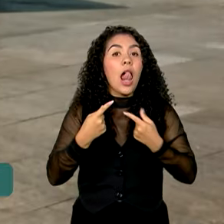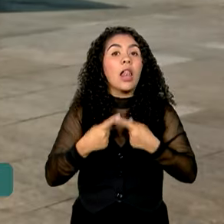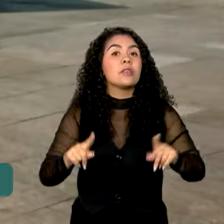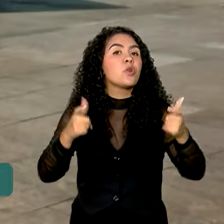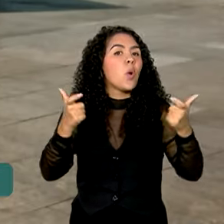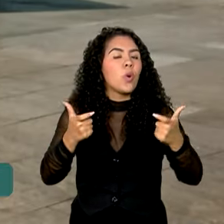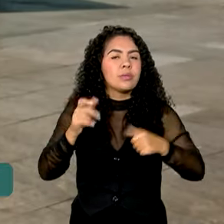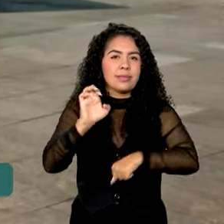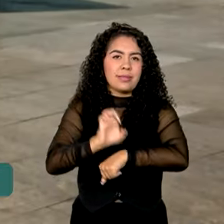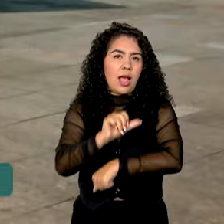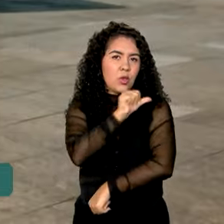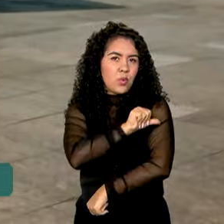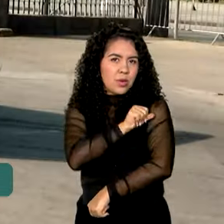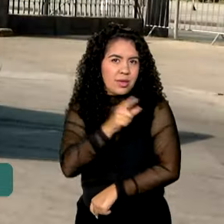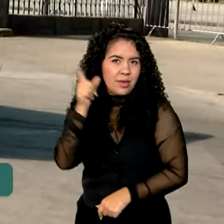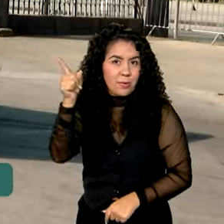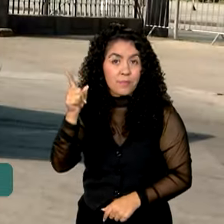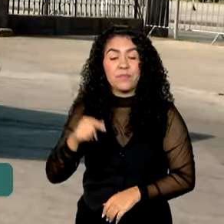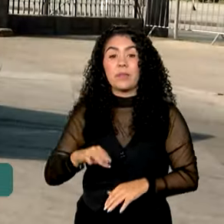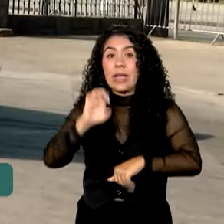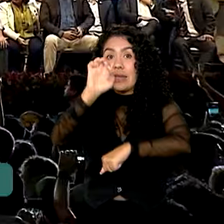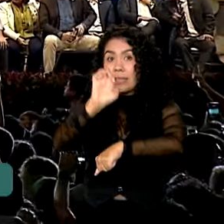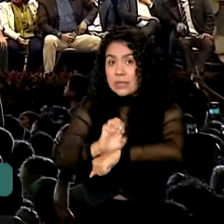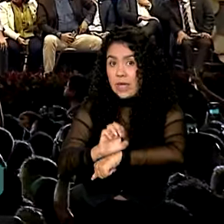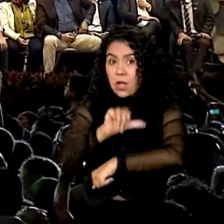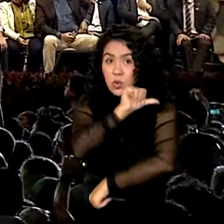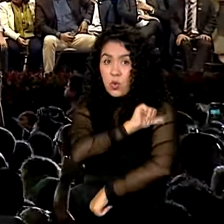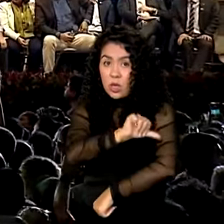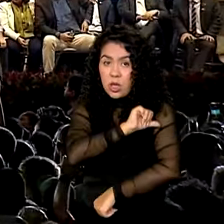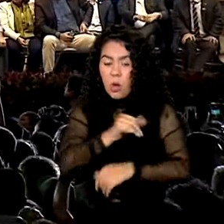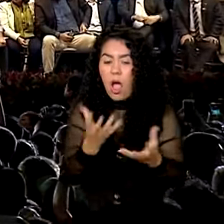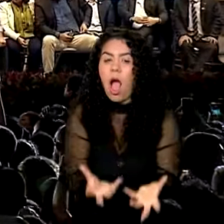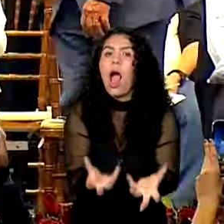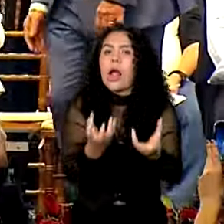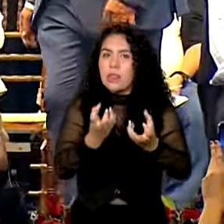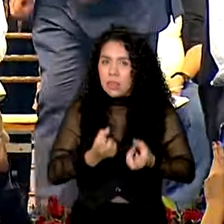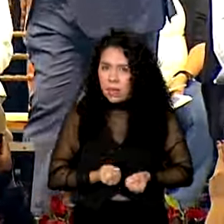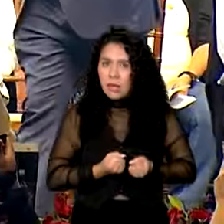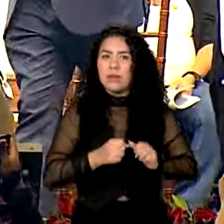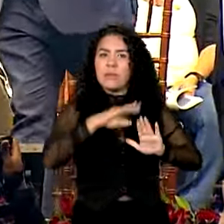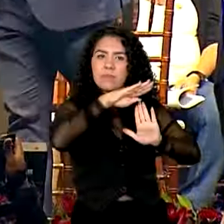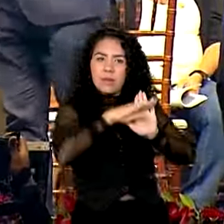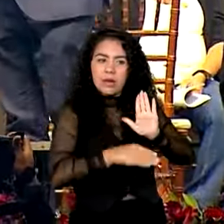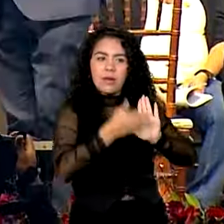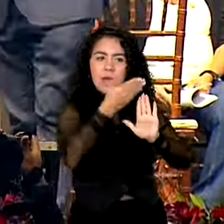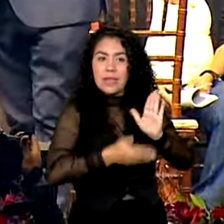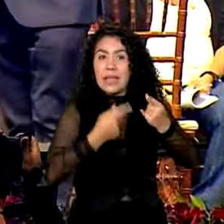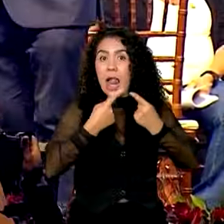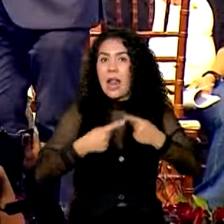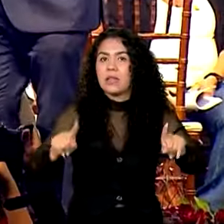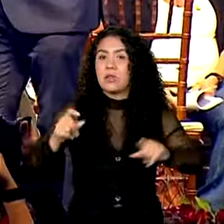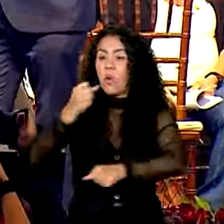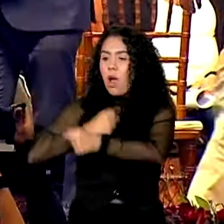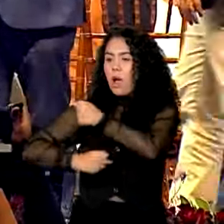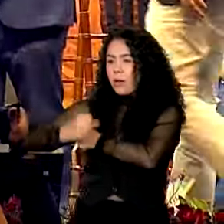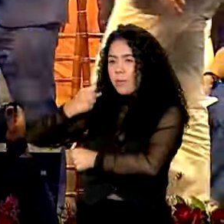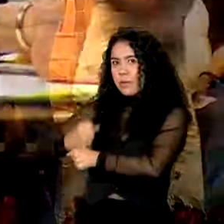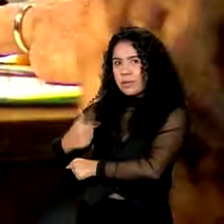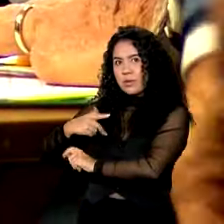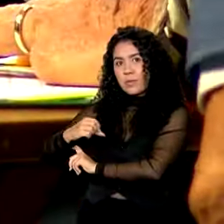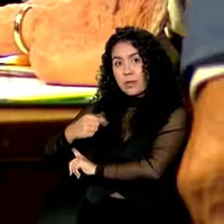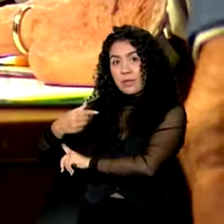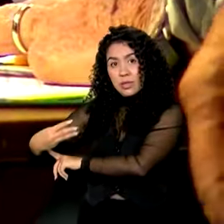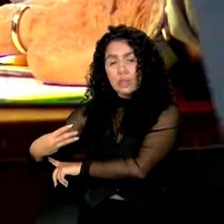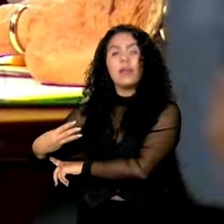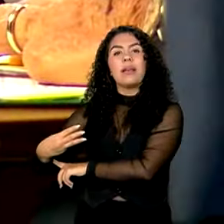A adesão do Rio de Janeiro reforça o Plano Brasil Sem Fome, lançado no ano passado. Composto por